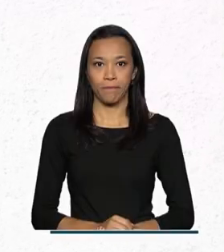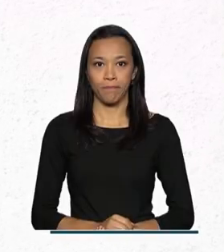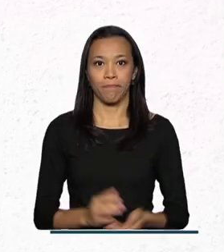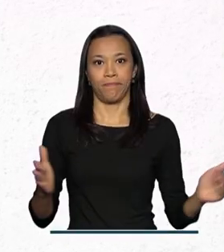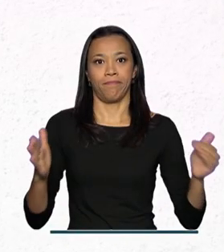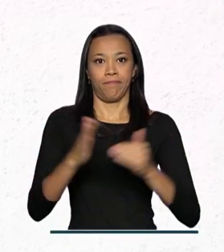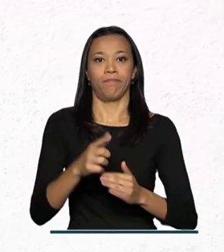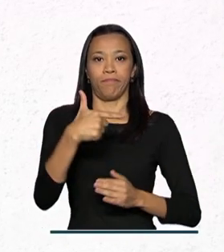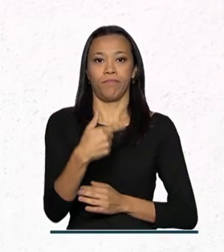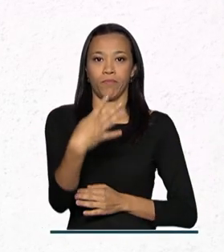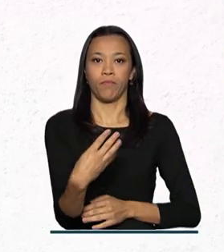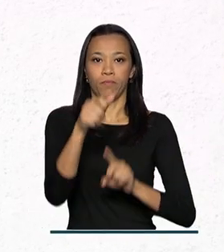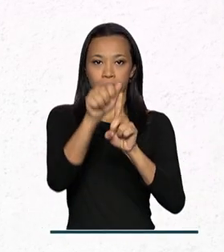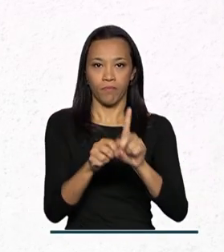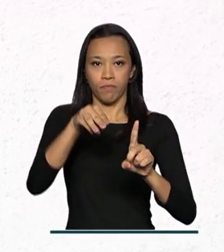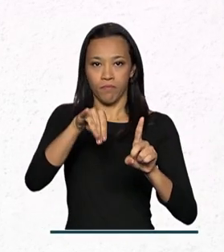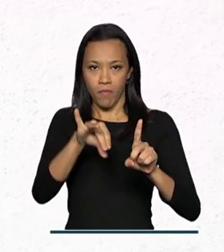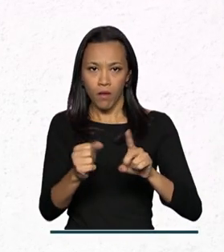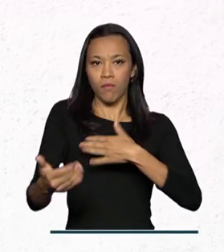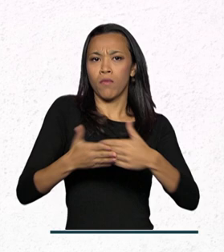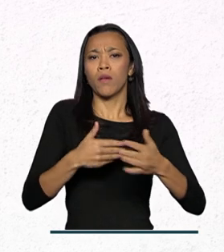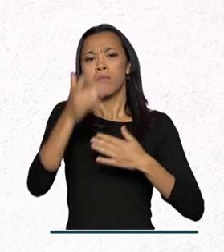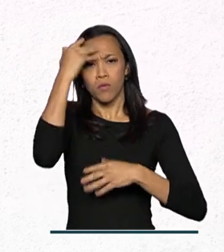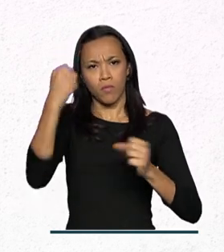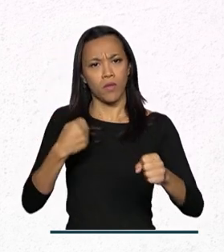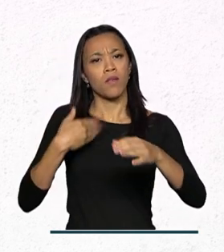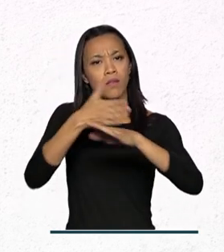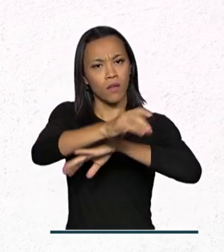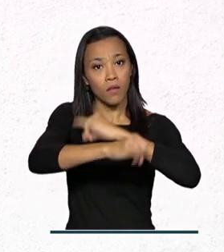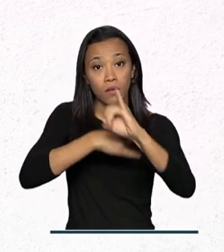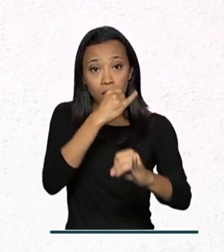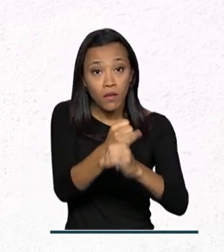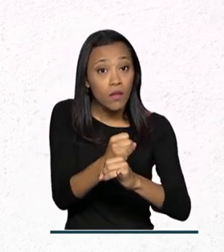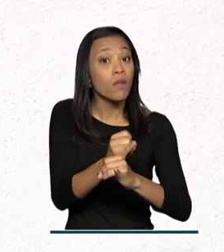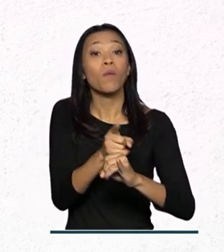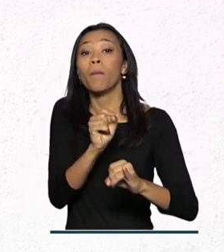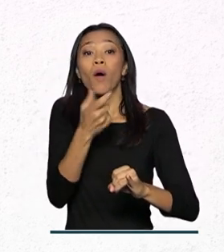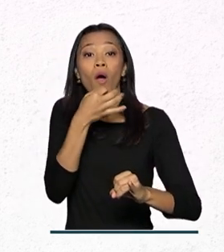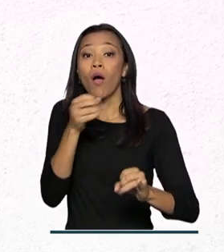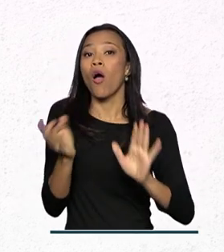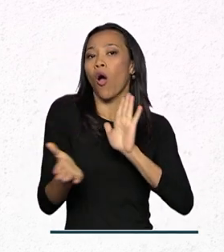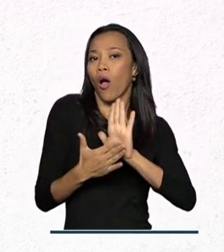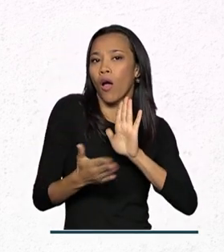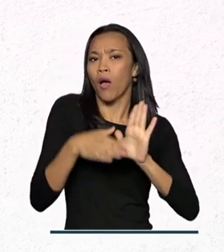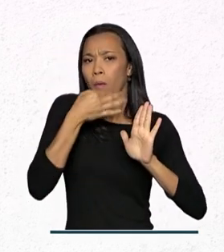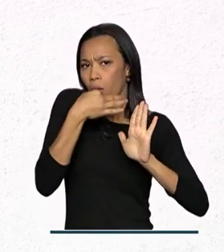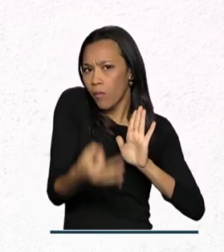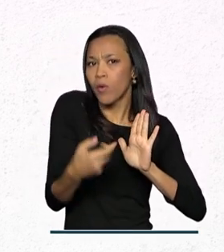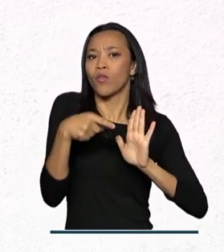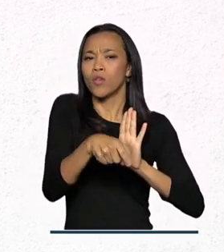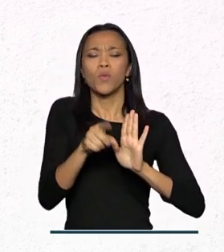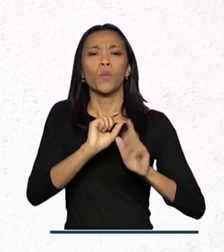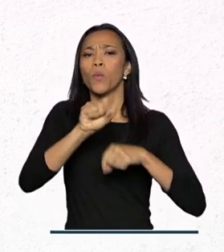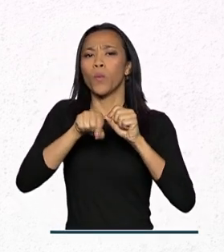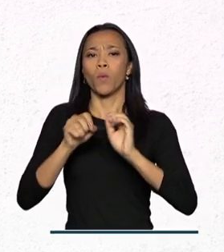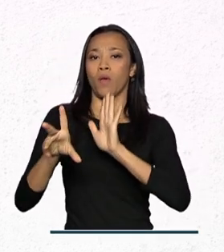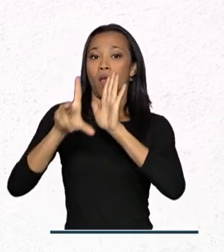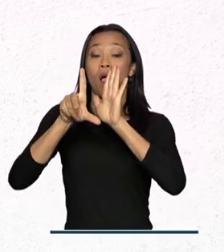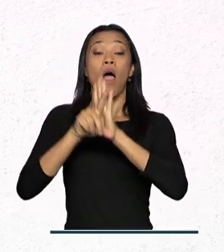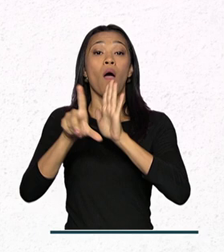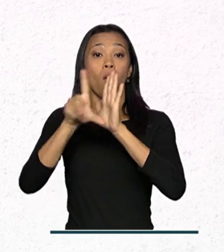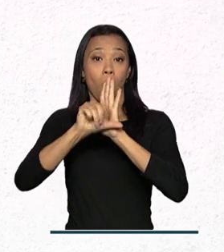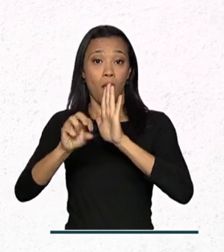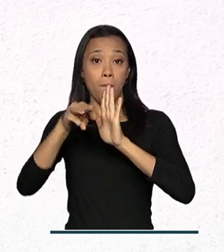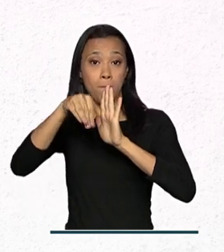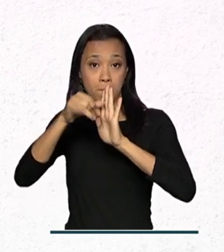Até 24 de maio, qualquer pessoa pode acessar a internet para opinar e sugerir propostas ao decreto do Marco